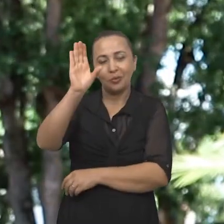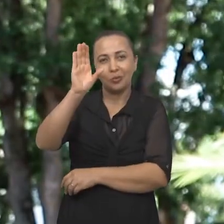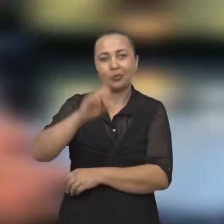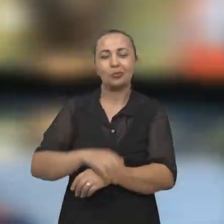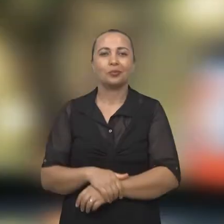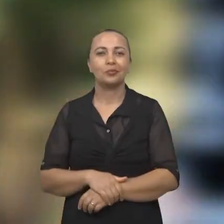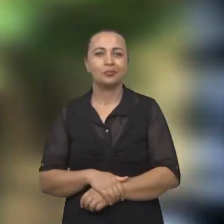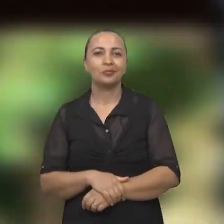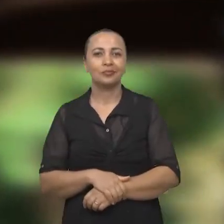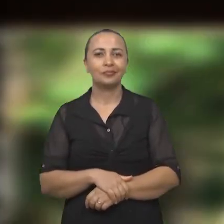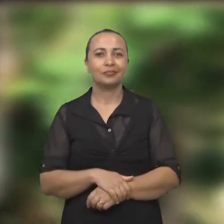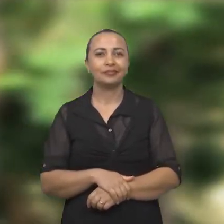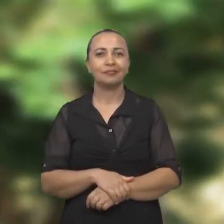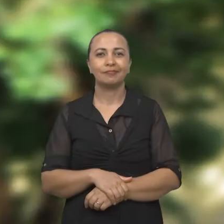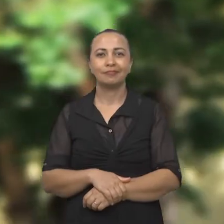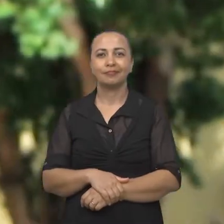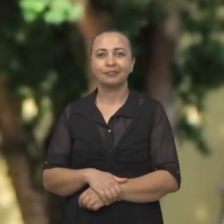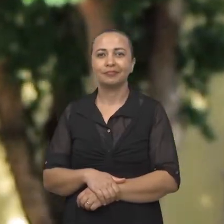repôncavo.